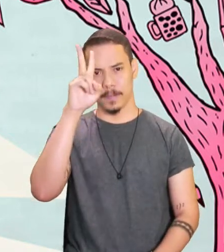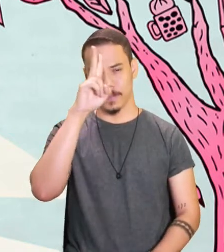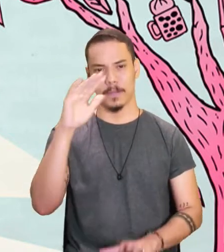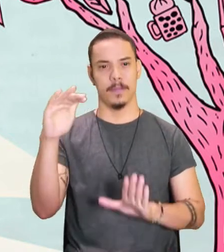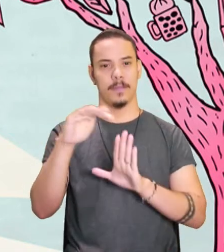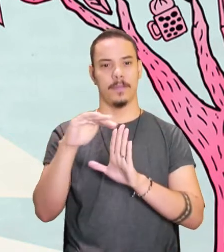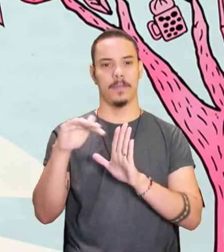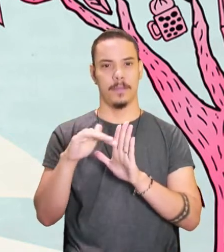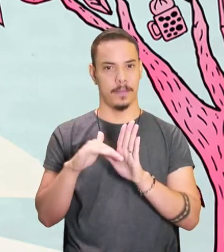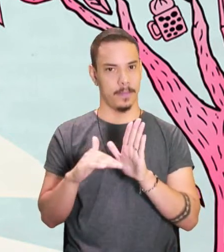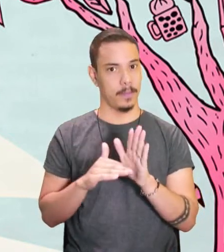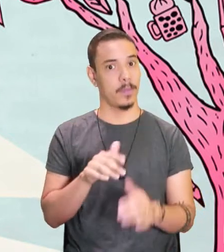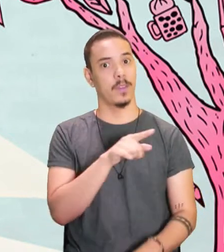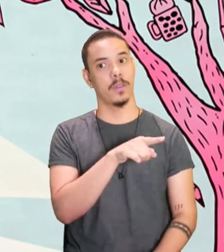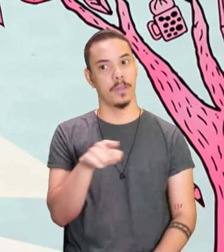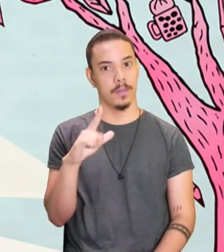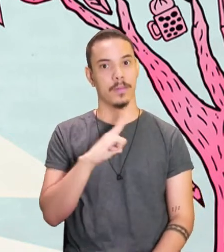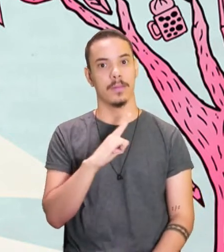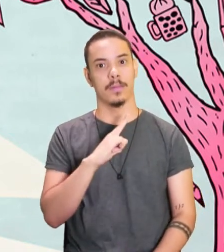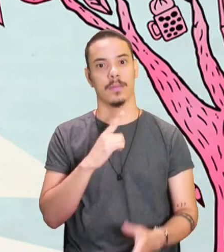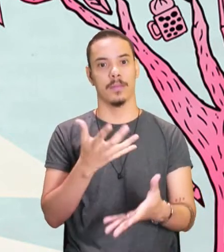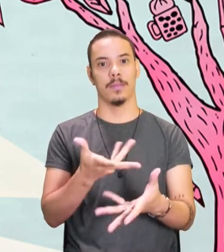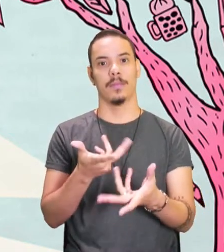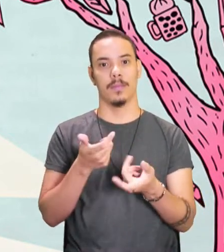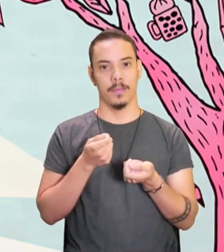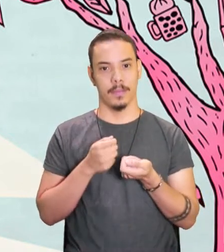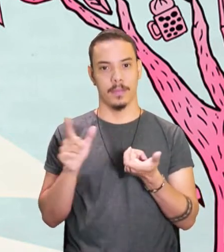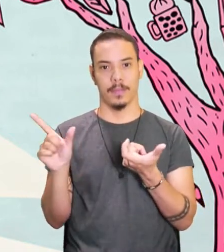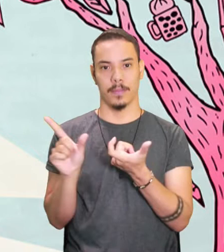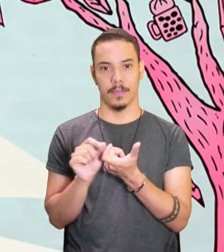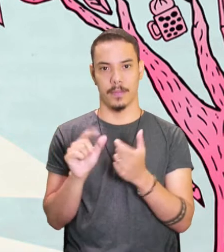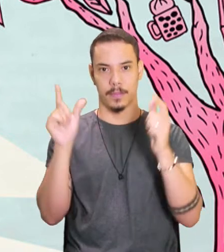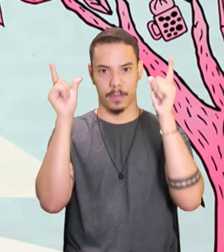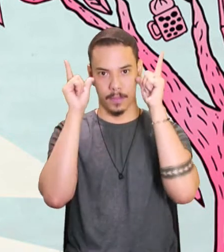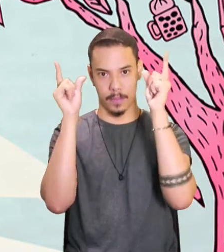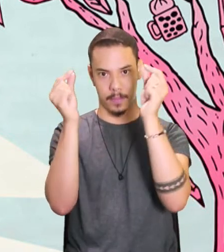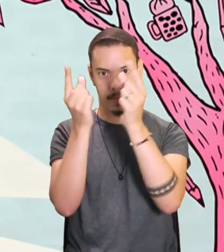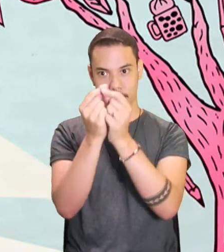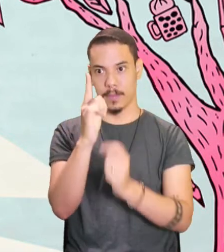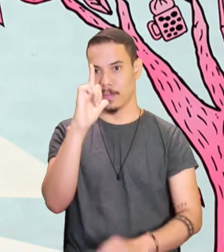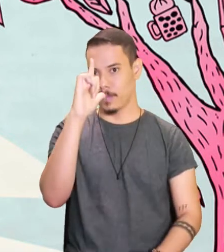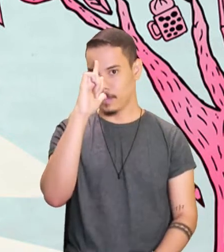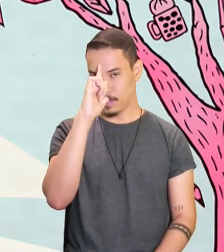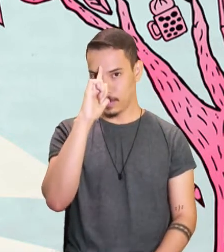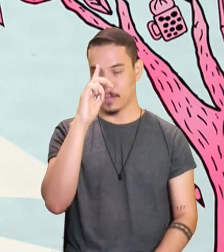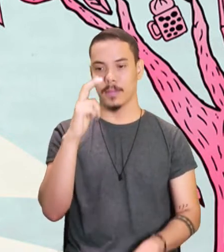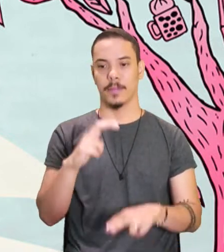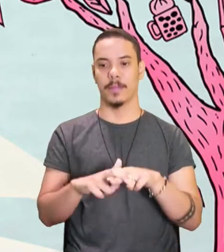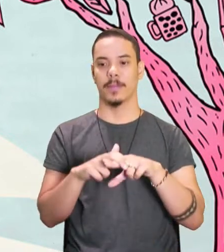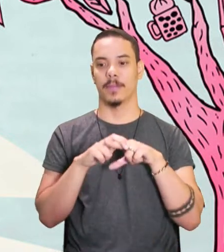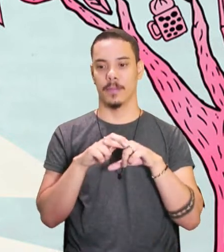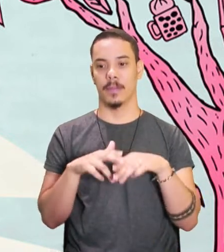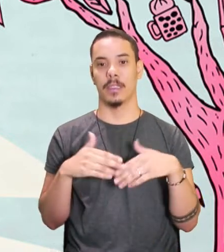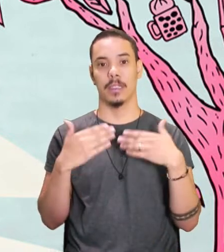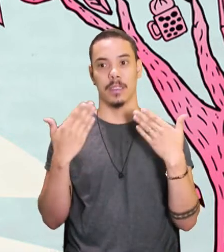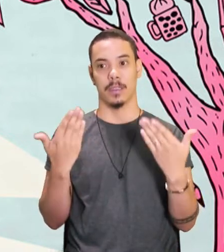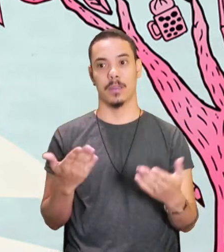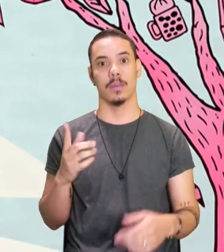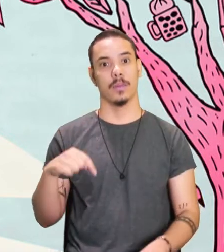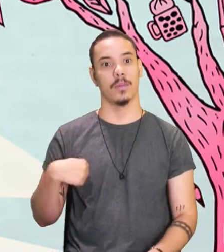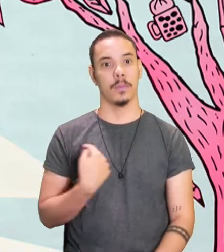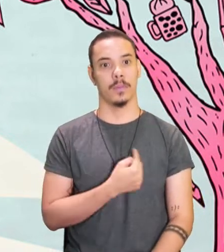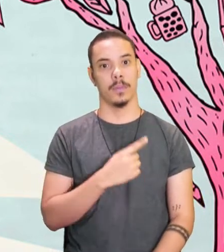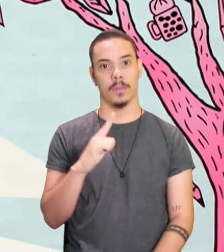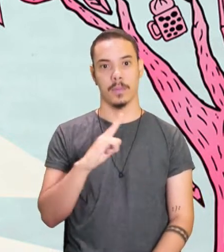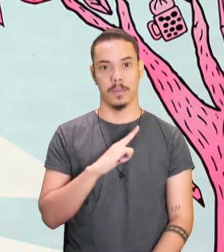que você tem aí, que você recebeu sobre os prefixos gregos e latinos? Aqui a gente tem no segundo, na